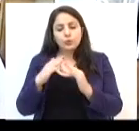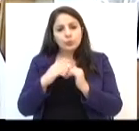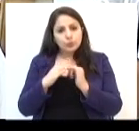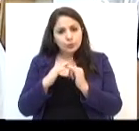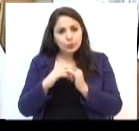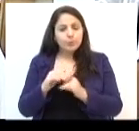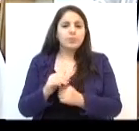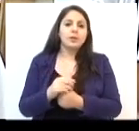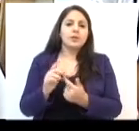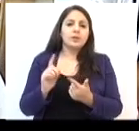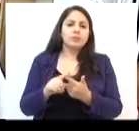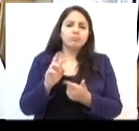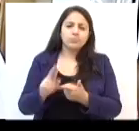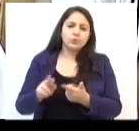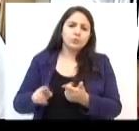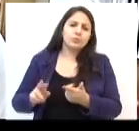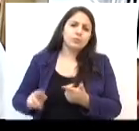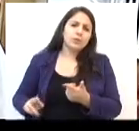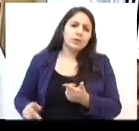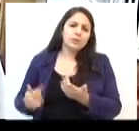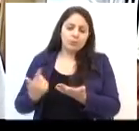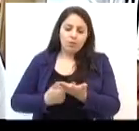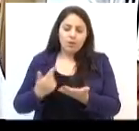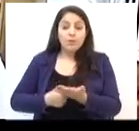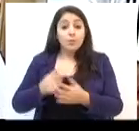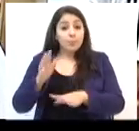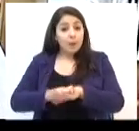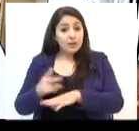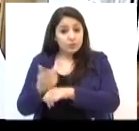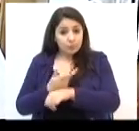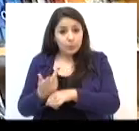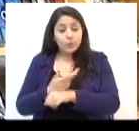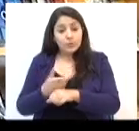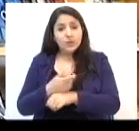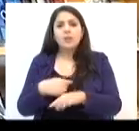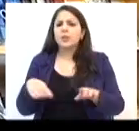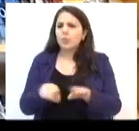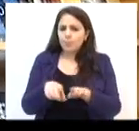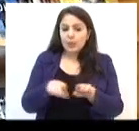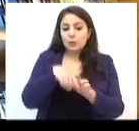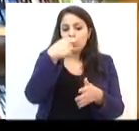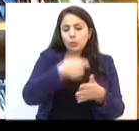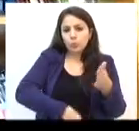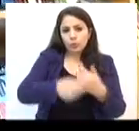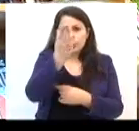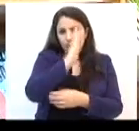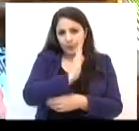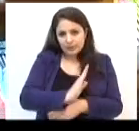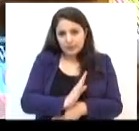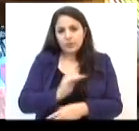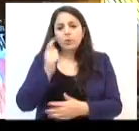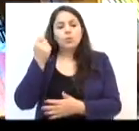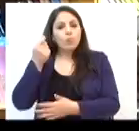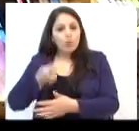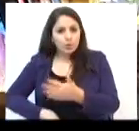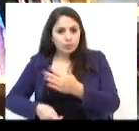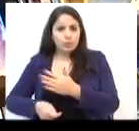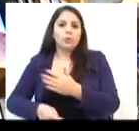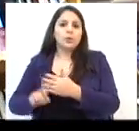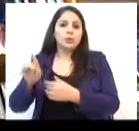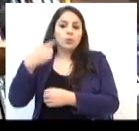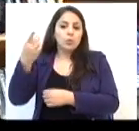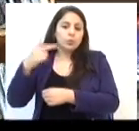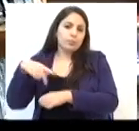Forlund Gay, Ken Foyt, são os livros que mais saem, literatura estrangeira, literatura brasileira, bastante setor infantil,